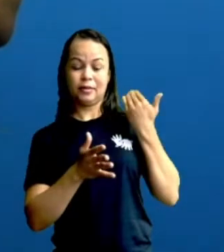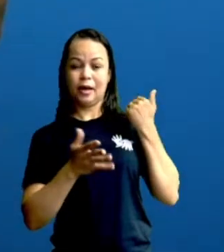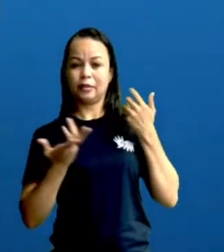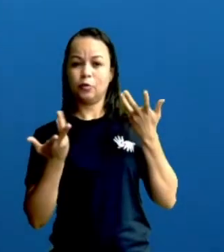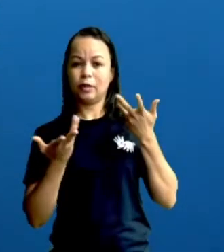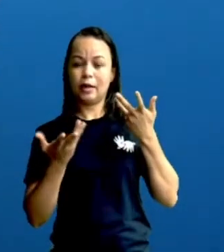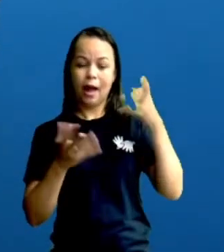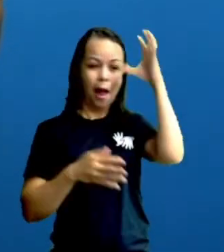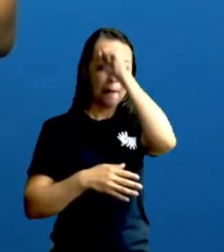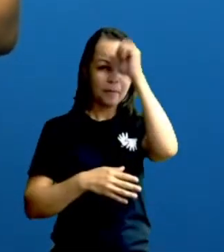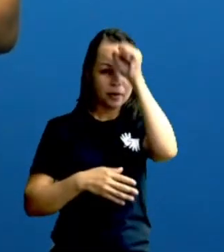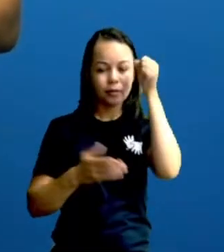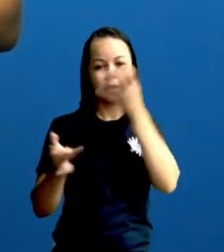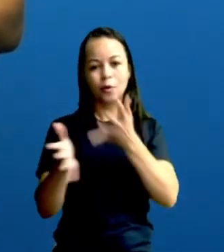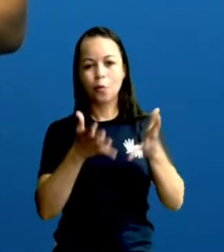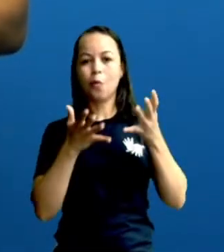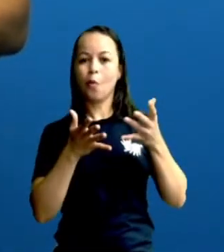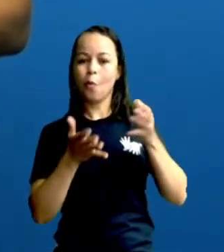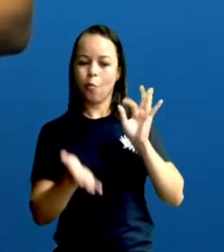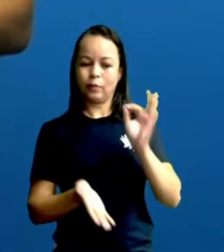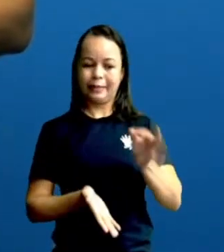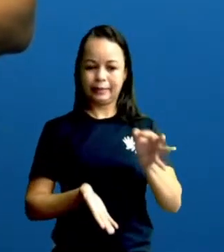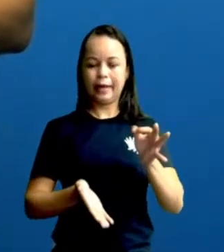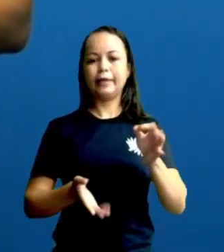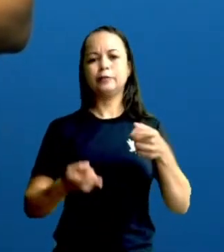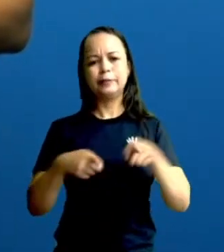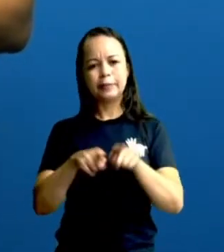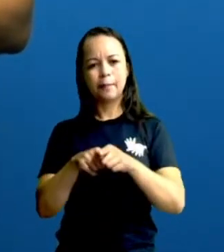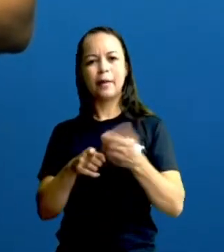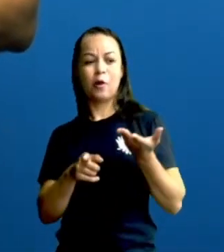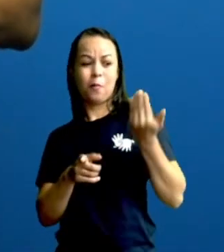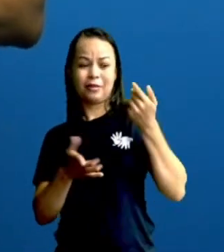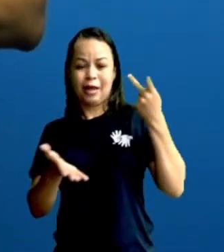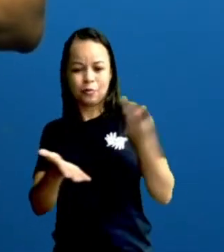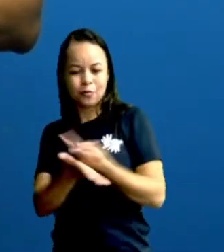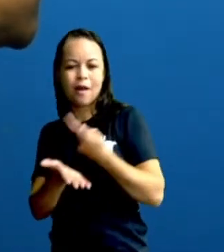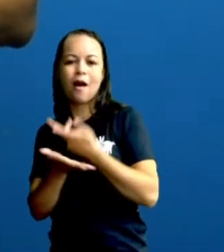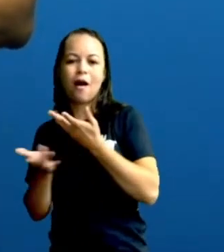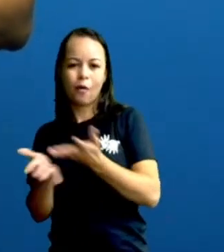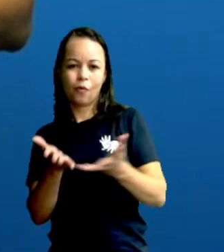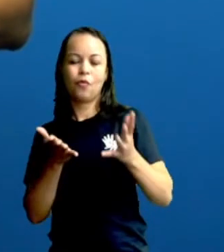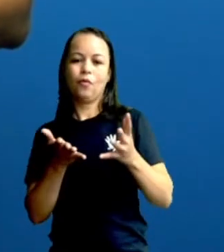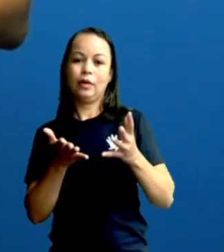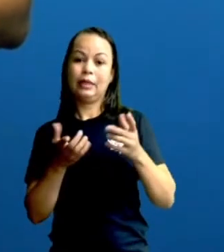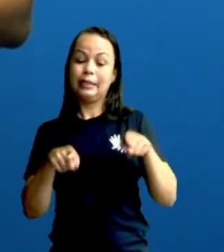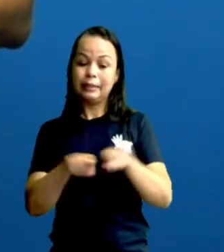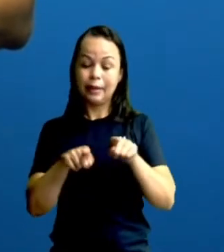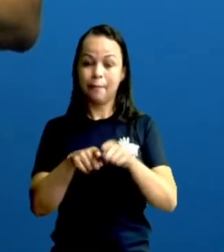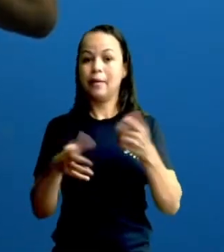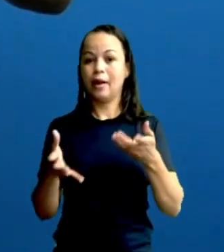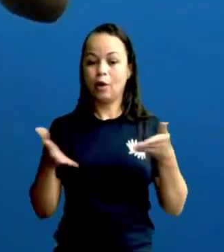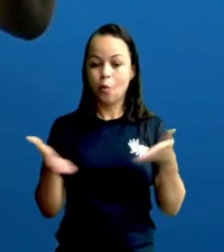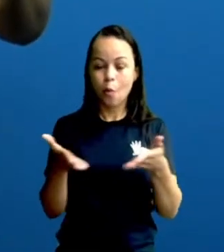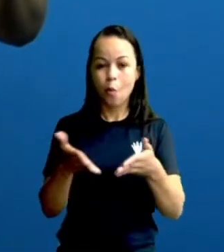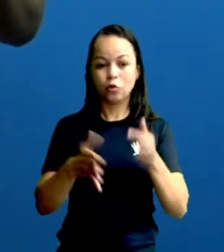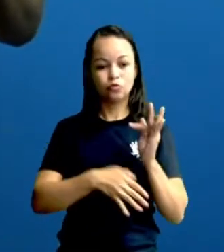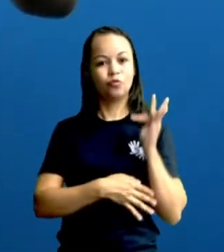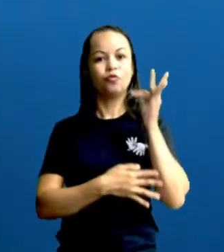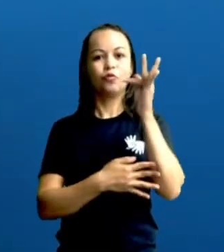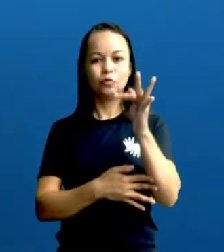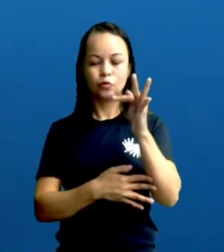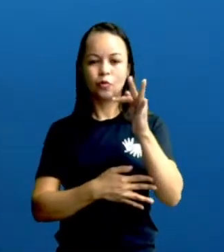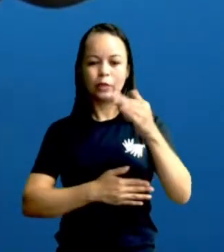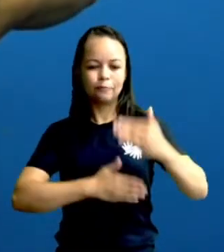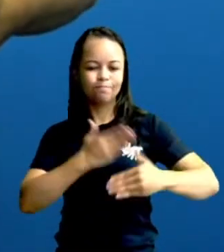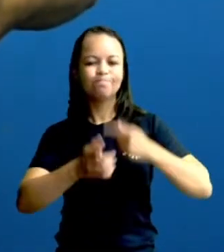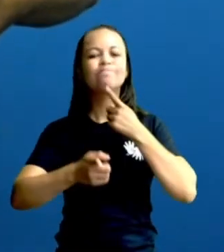nossos acertos como com os nossos erros. Mas também a gente olhar para o presente do futuro, para o que a gente deseja construir para uma sociedade melhor.